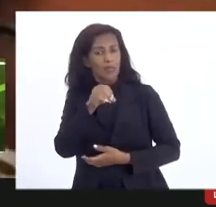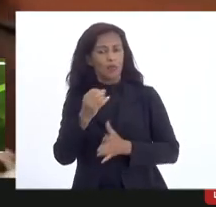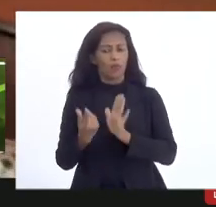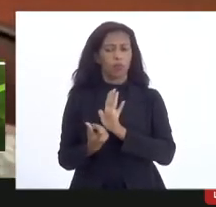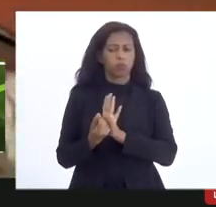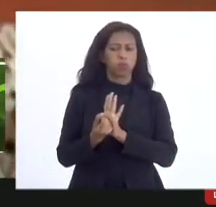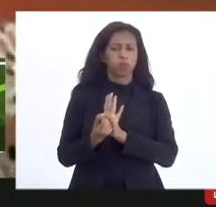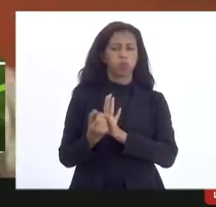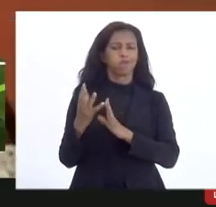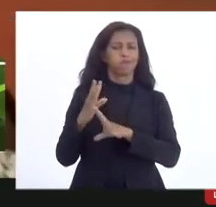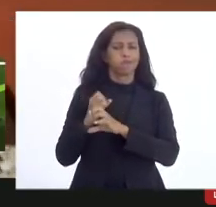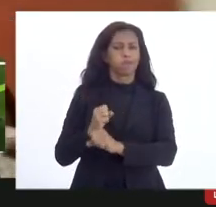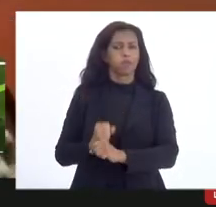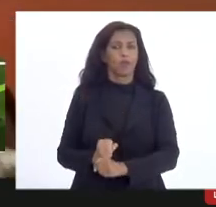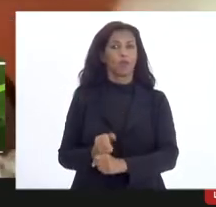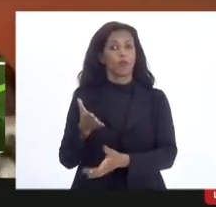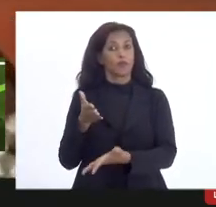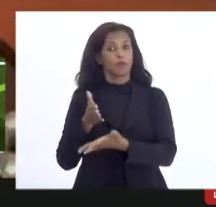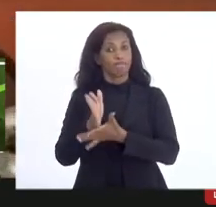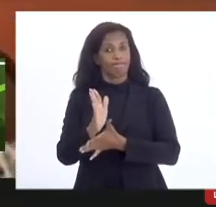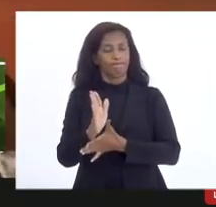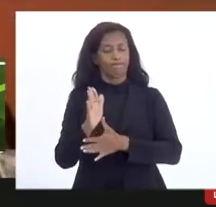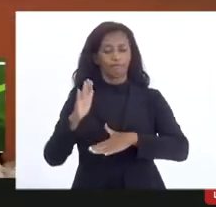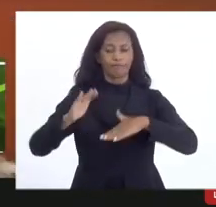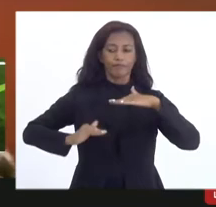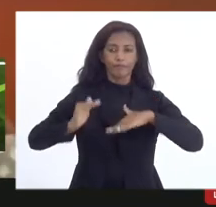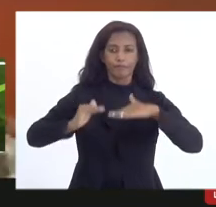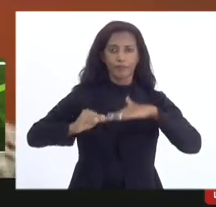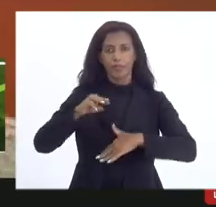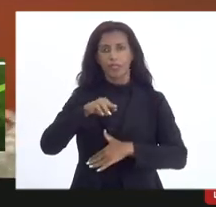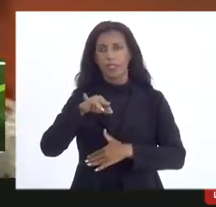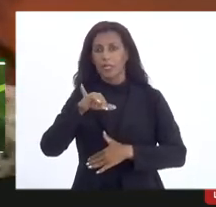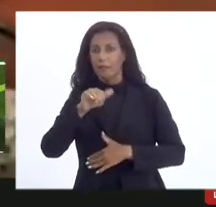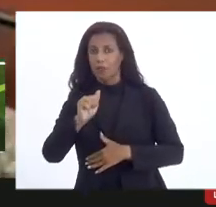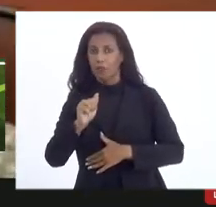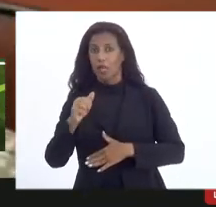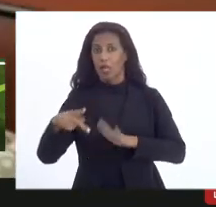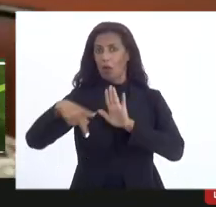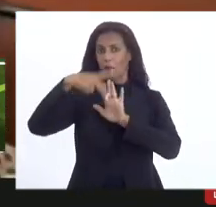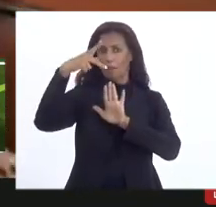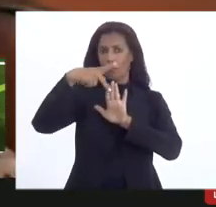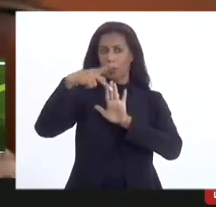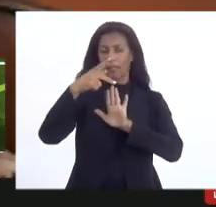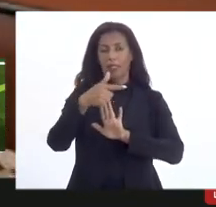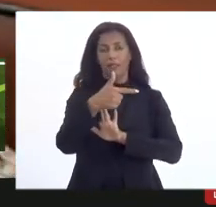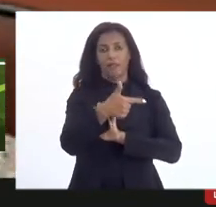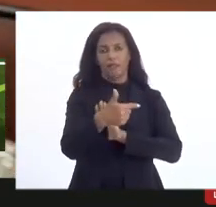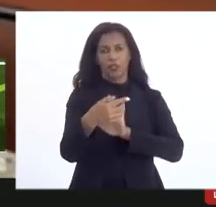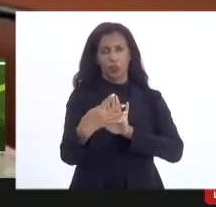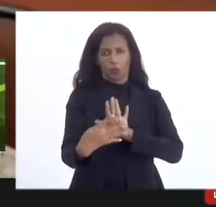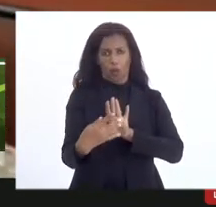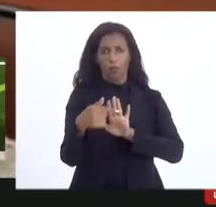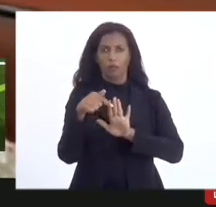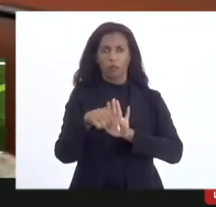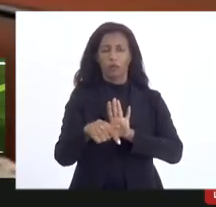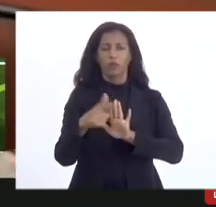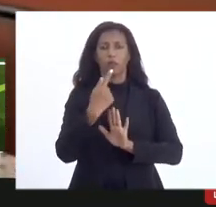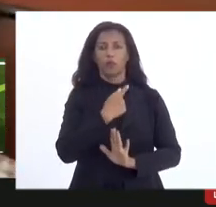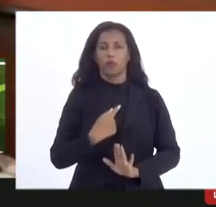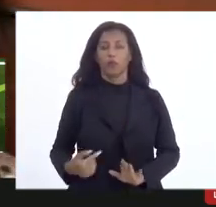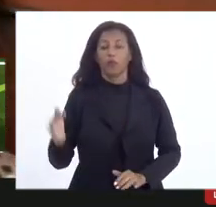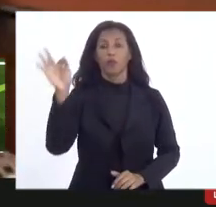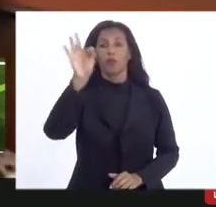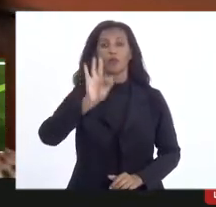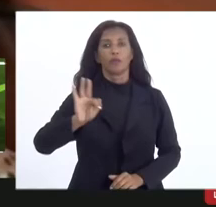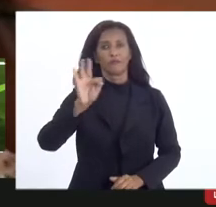fosse aprovado à medida que o passivo isso é uma portaria número 24 que foi do governo federal